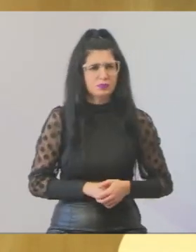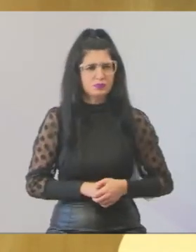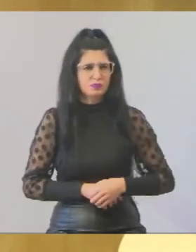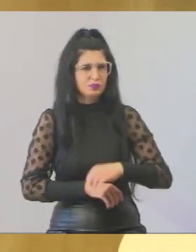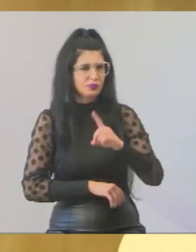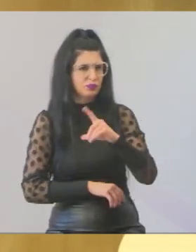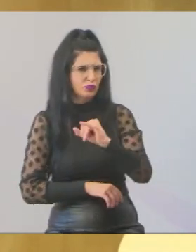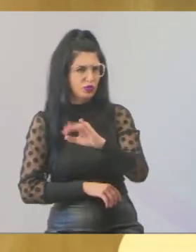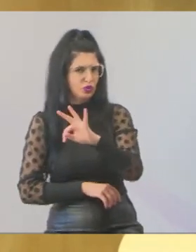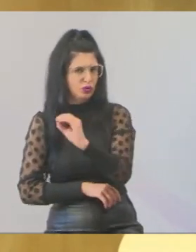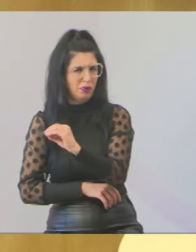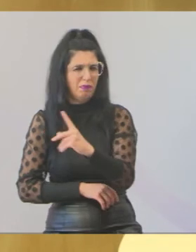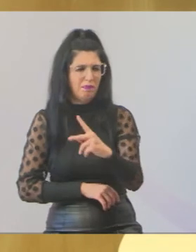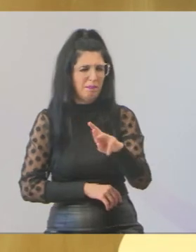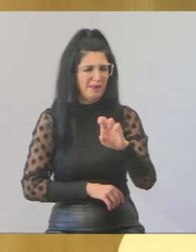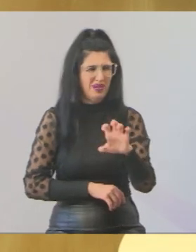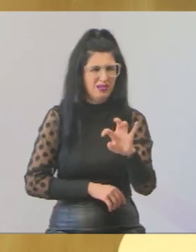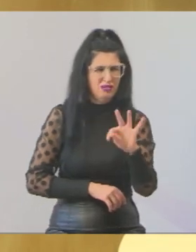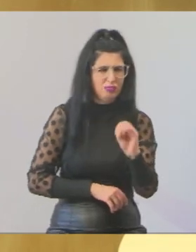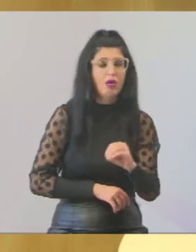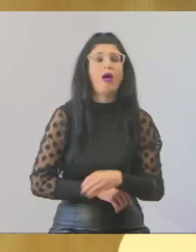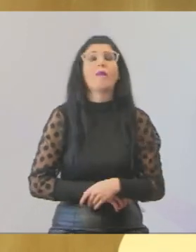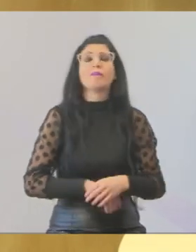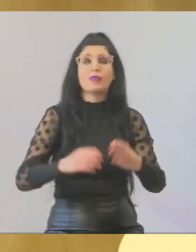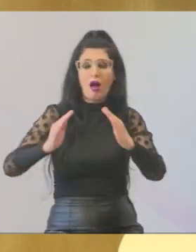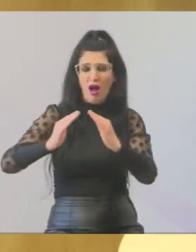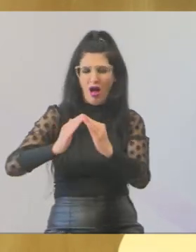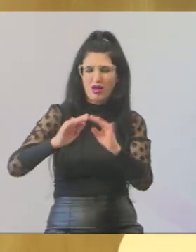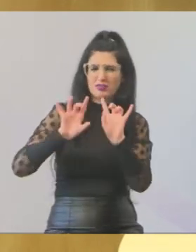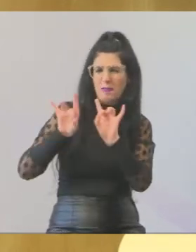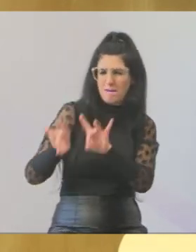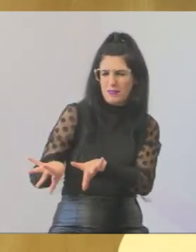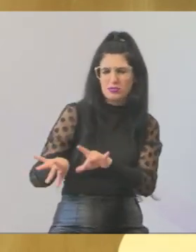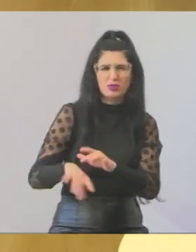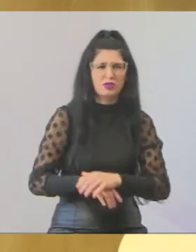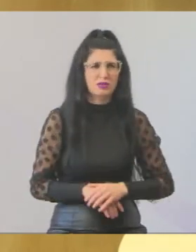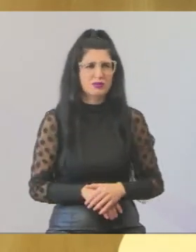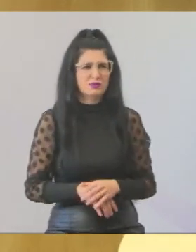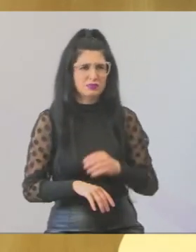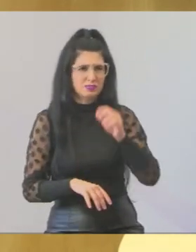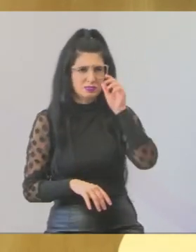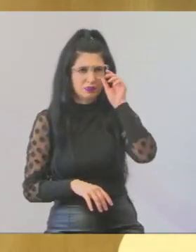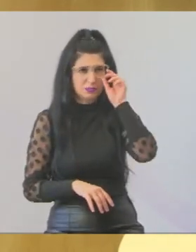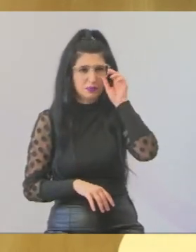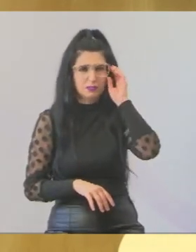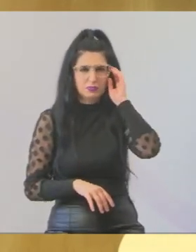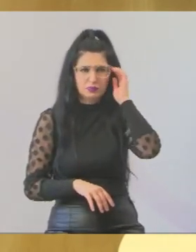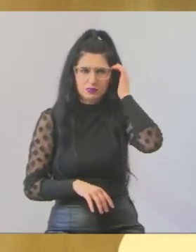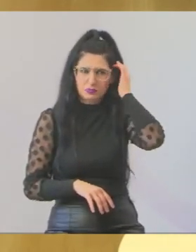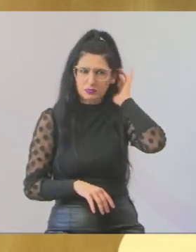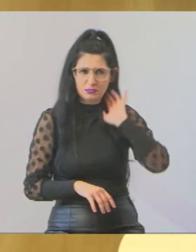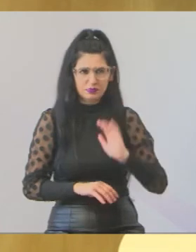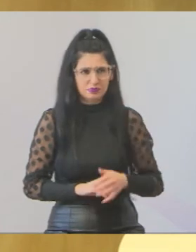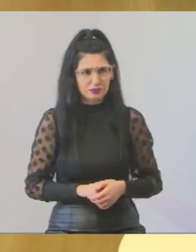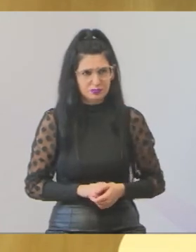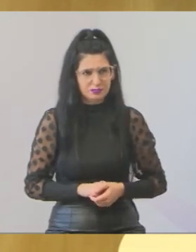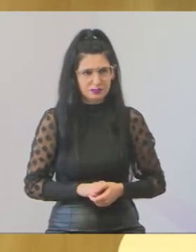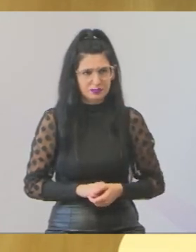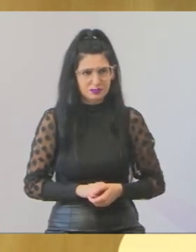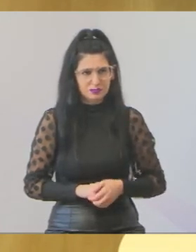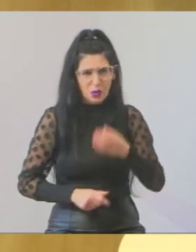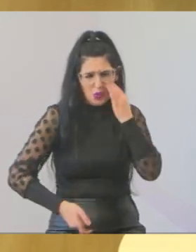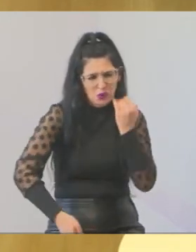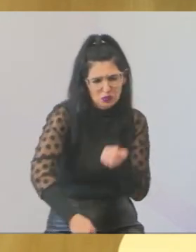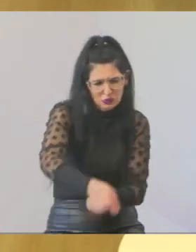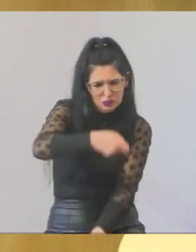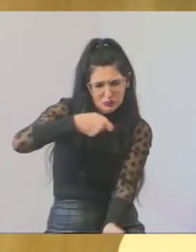Preto, que ali ficou uma casa abandonada, onde já tinha um caso de um poço, que era aberto lá, e era uma luta para a Dani, sempre cobrando a